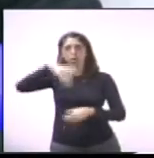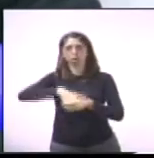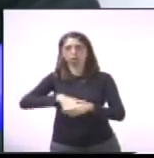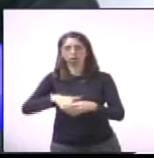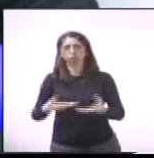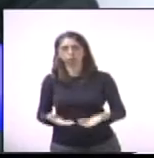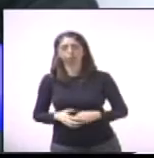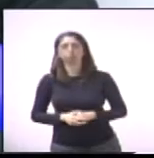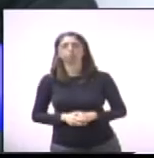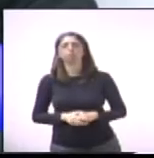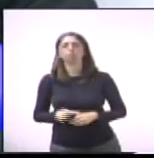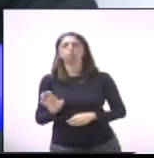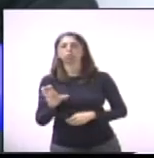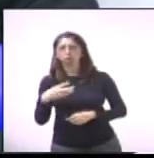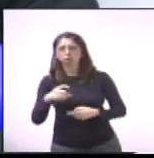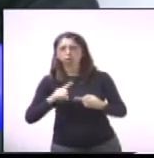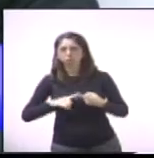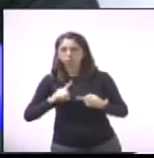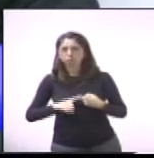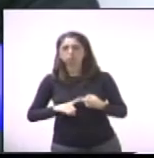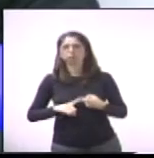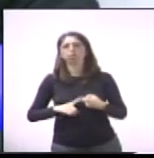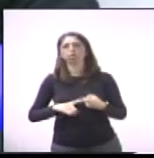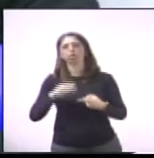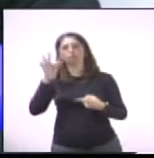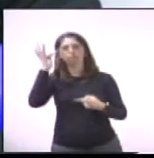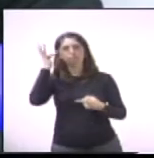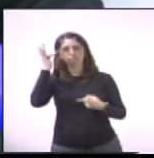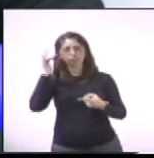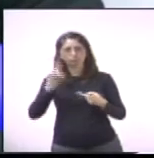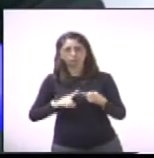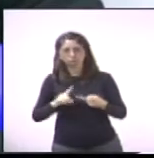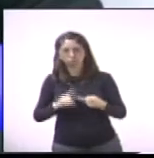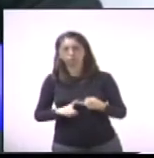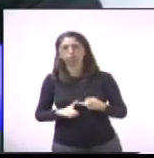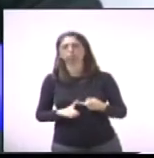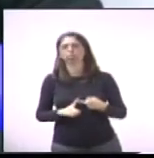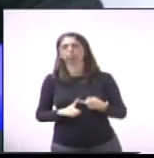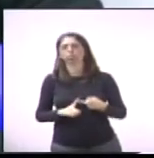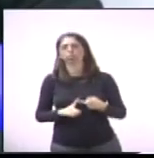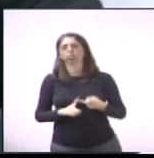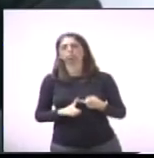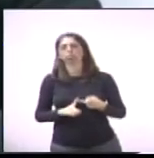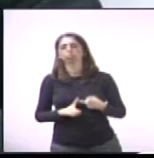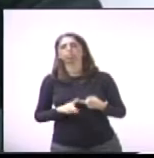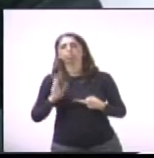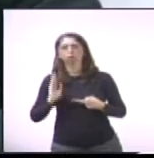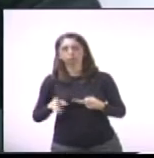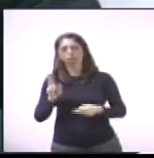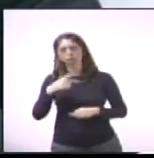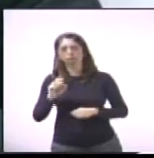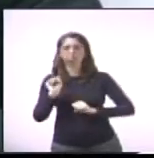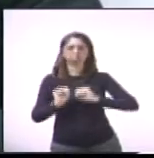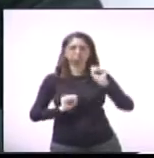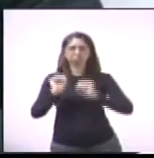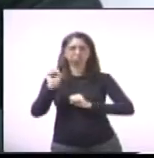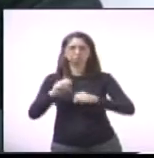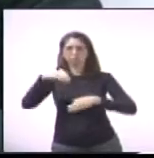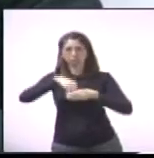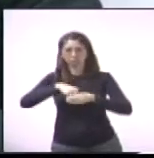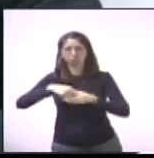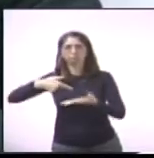Tiguila, o vereador Flávio Xavier, hoje pontuou algumas empresas, Niplan, Potencial, enfim.